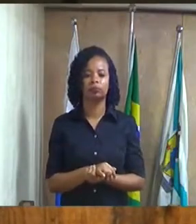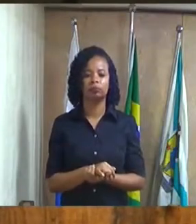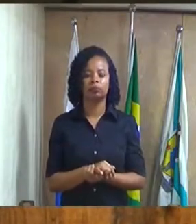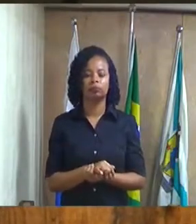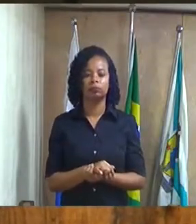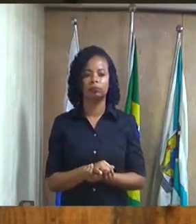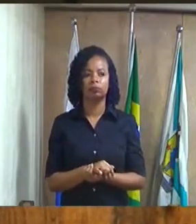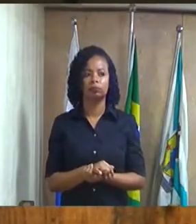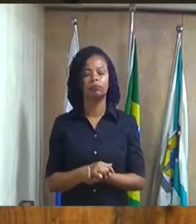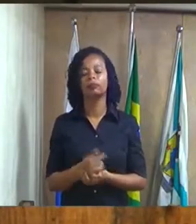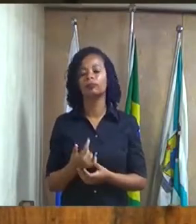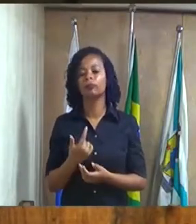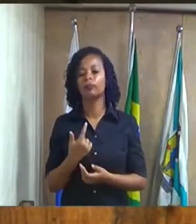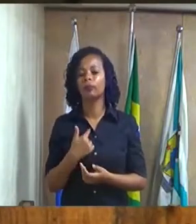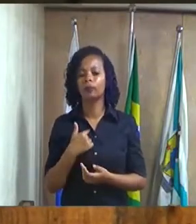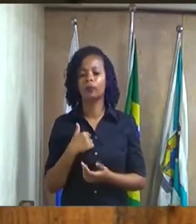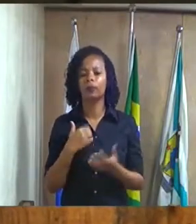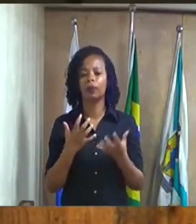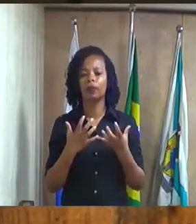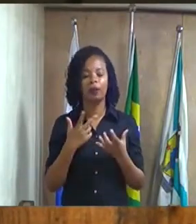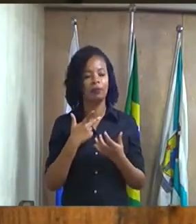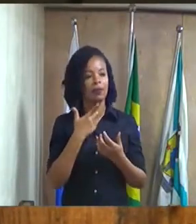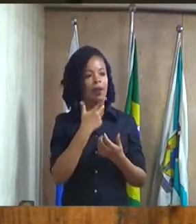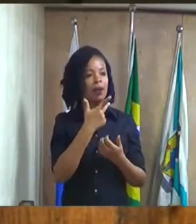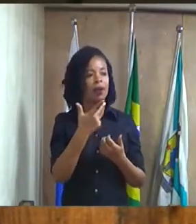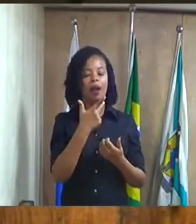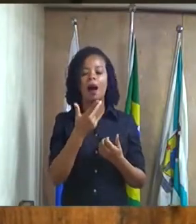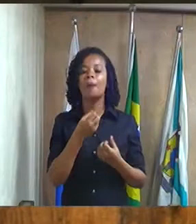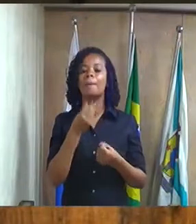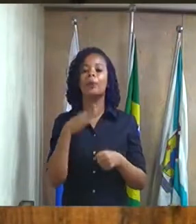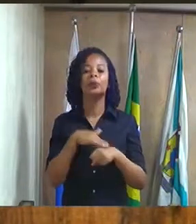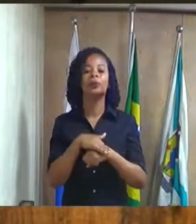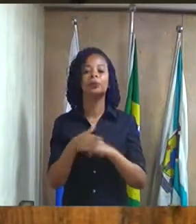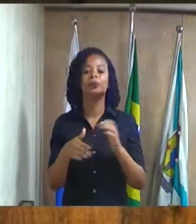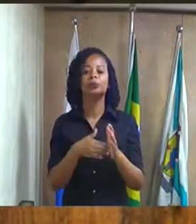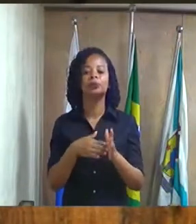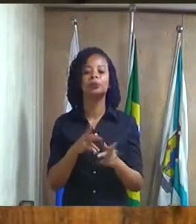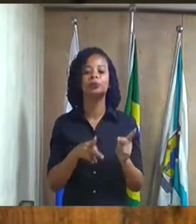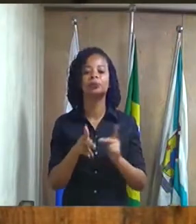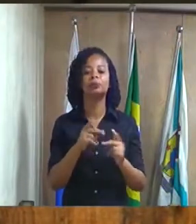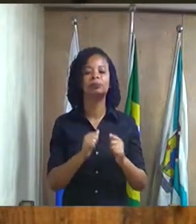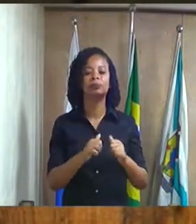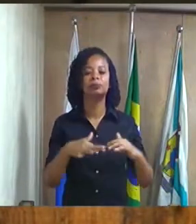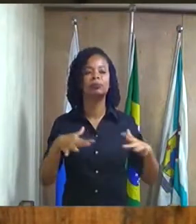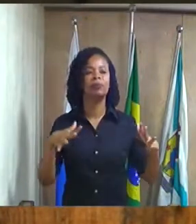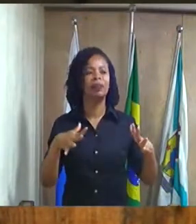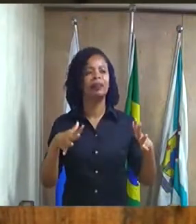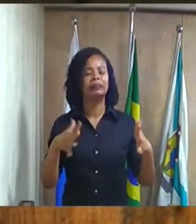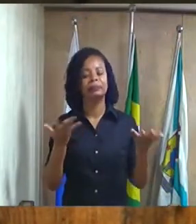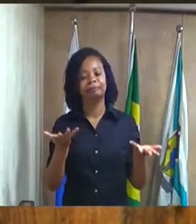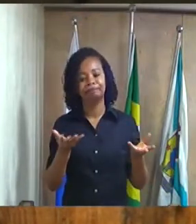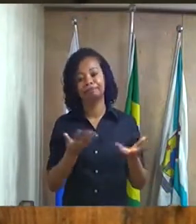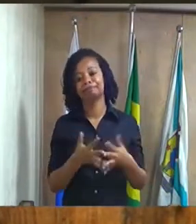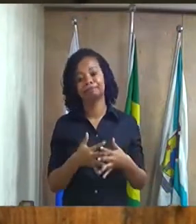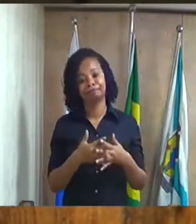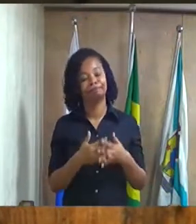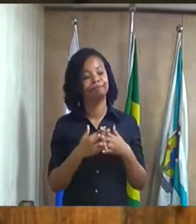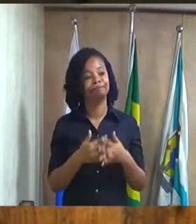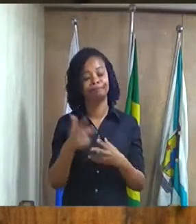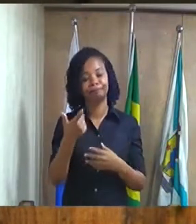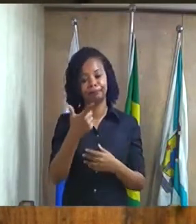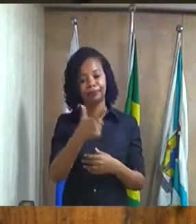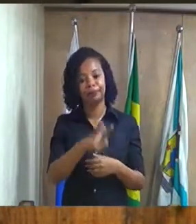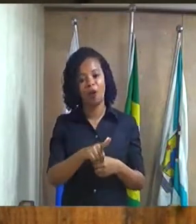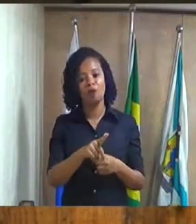e eu gostaria de dizer boa noite aí à população, né mas infelizmente a população mais uma vez